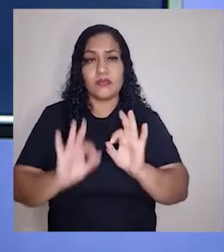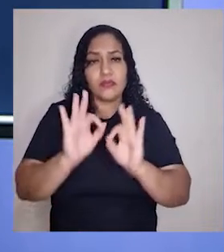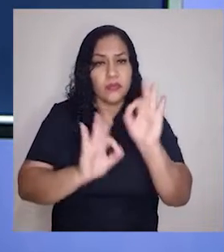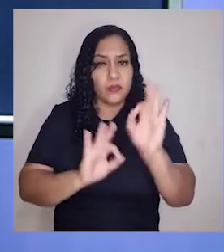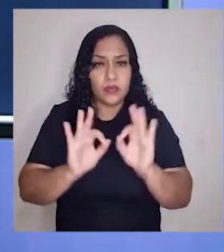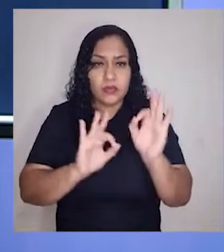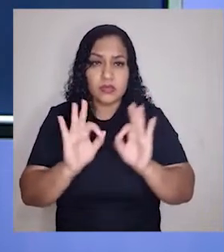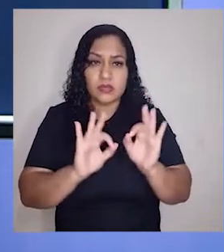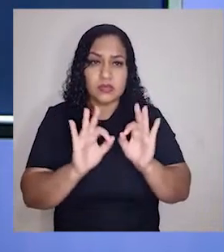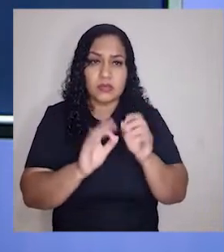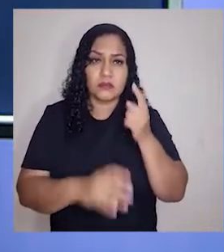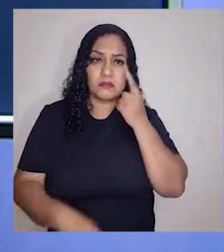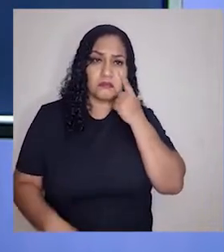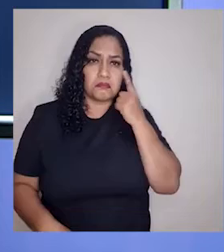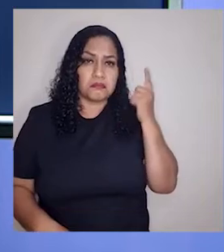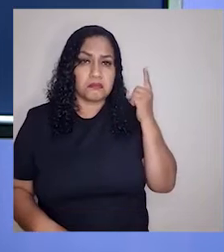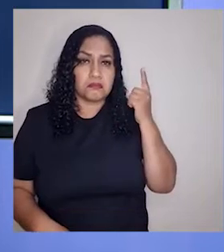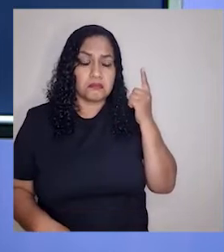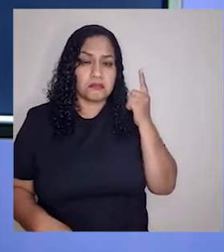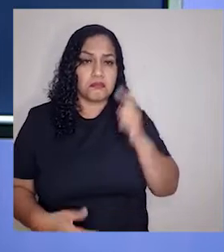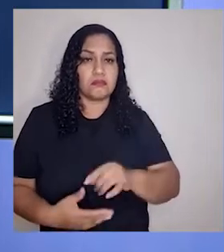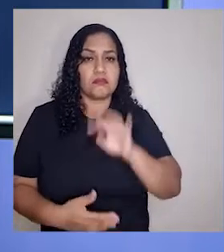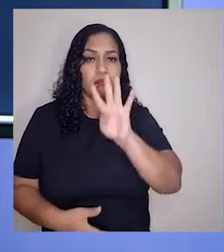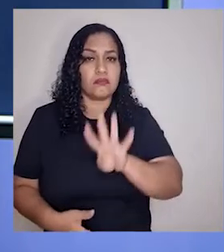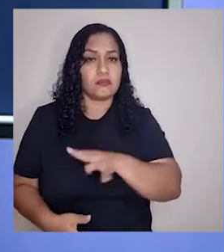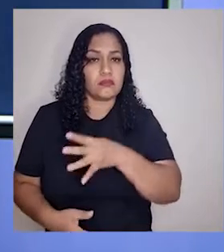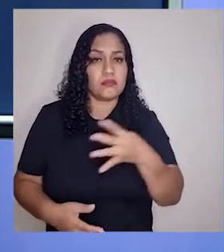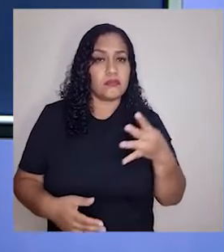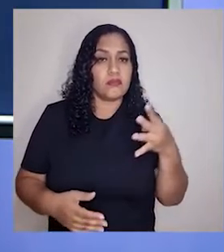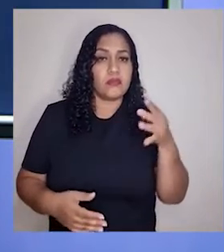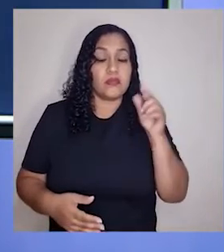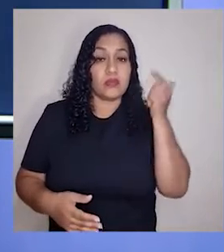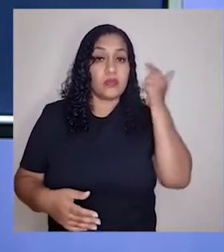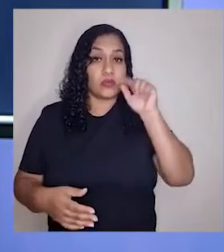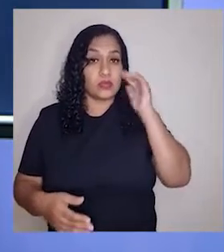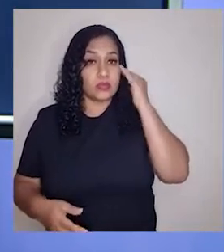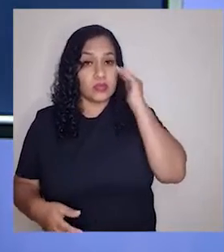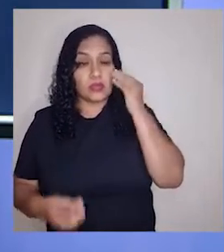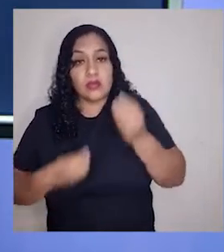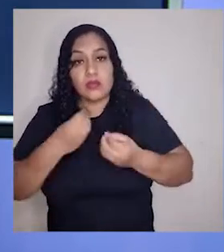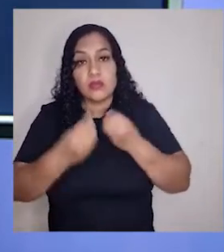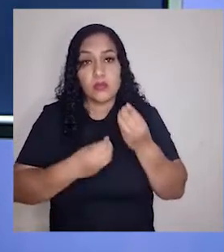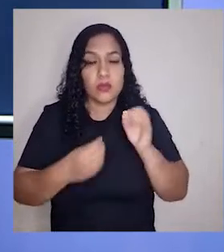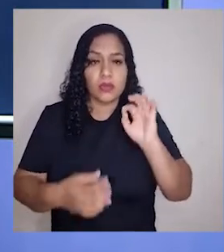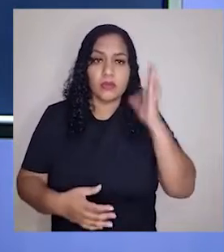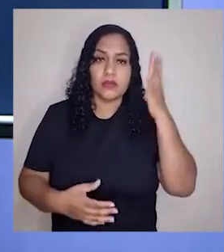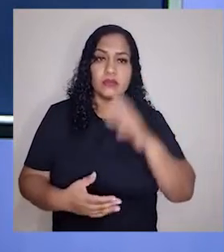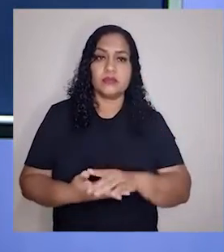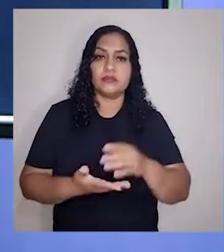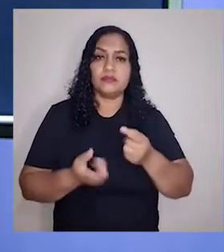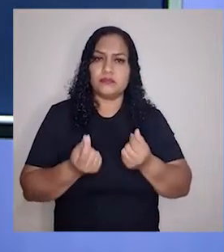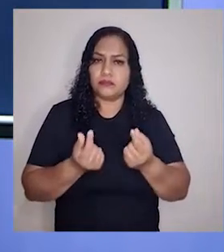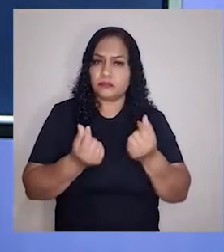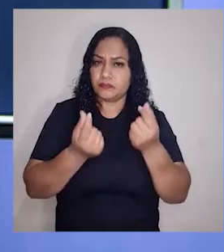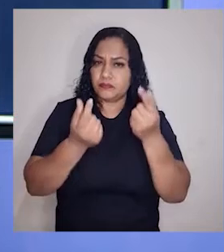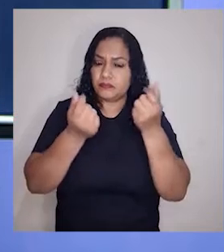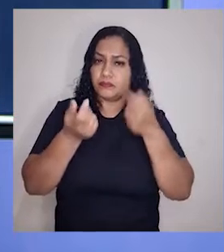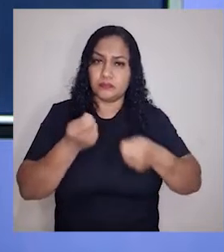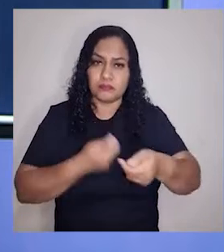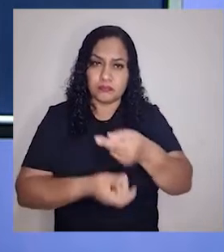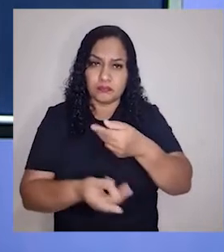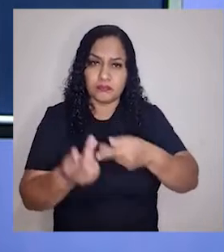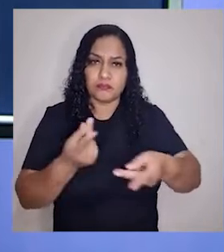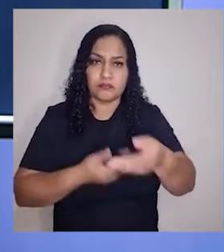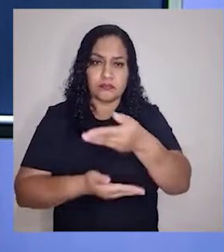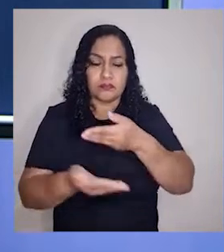No esquema que a tia preparou aqui pra vocês, a gente vai conseguir entender esse processo. Então olha só, capitalismo